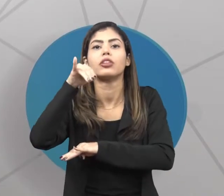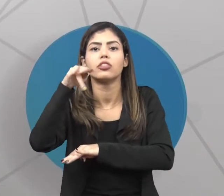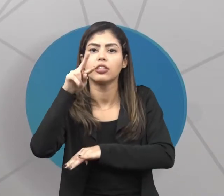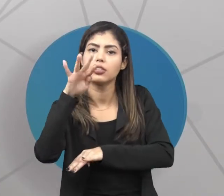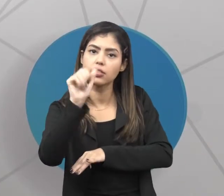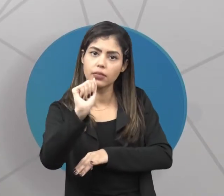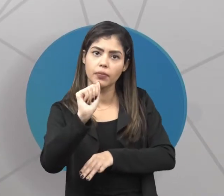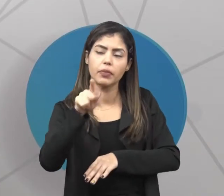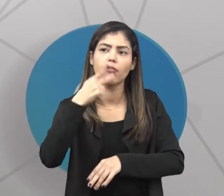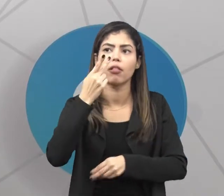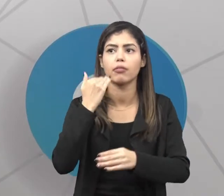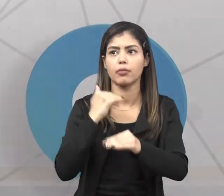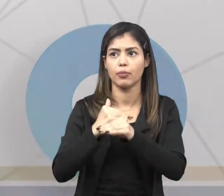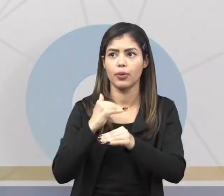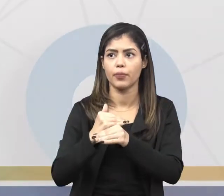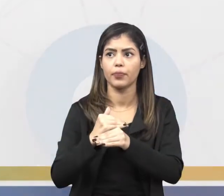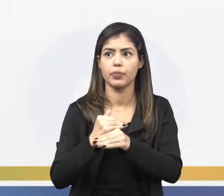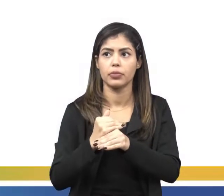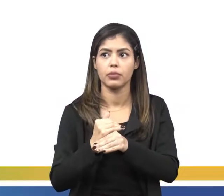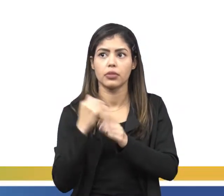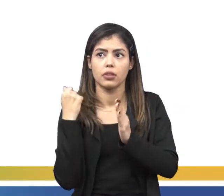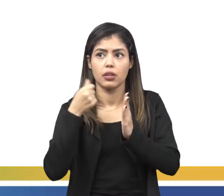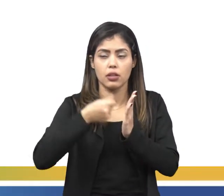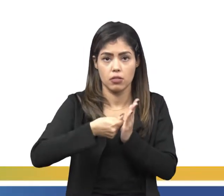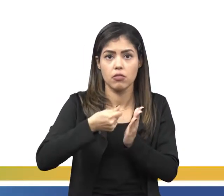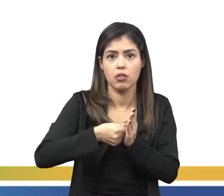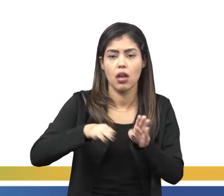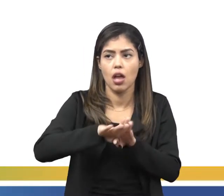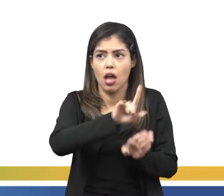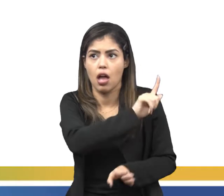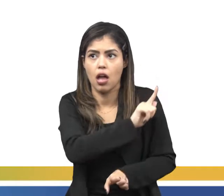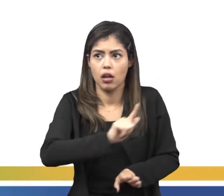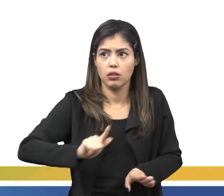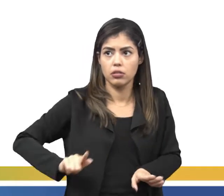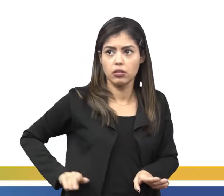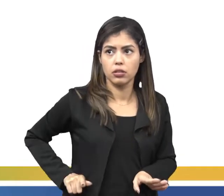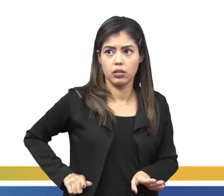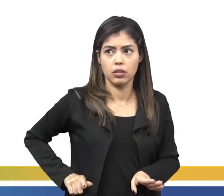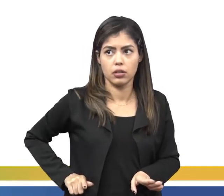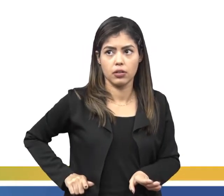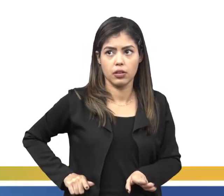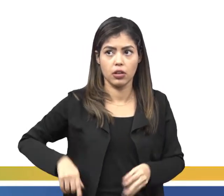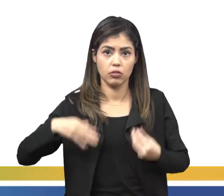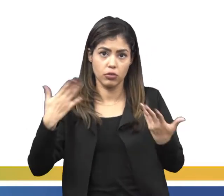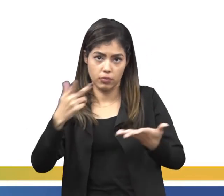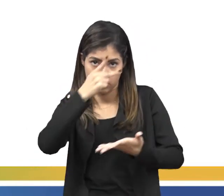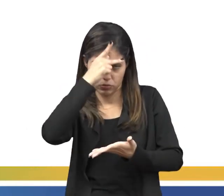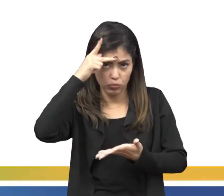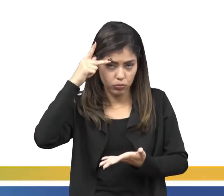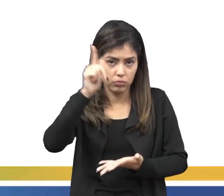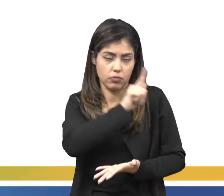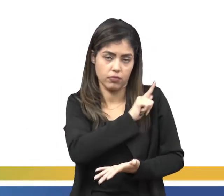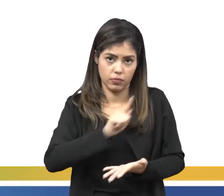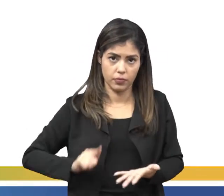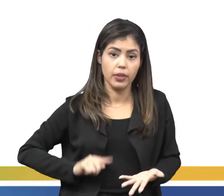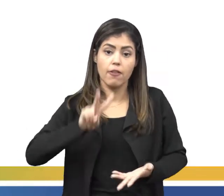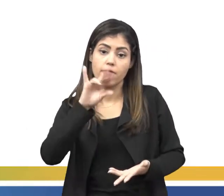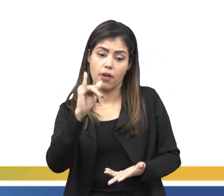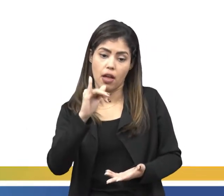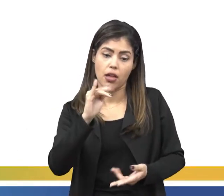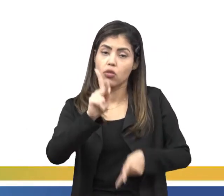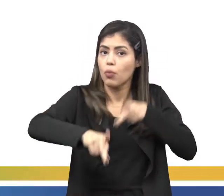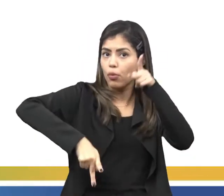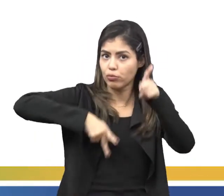Fala também que a permanência do governo, que a permanência de um governante vai depender da